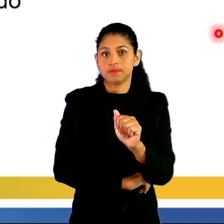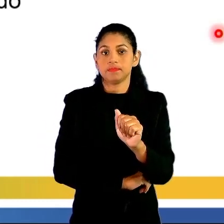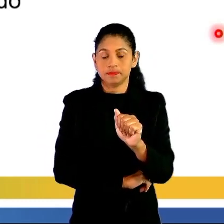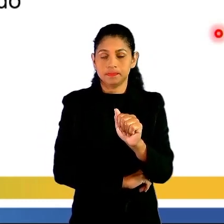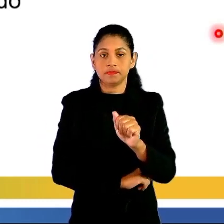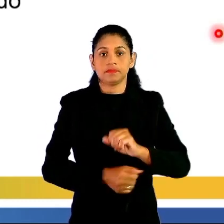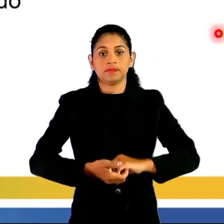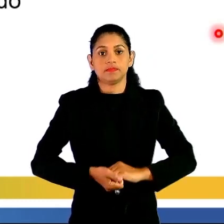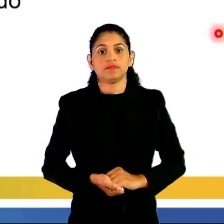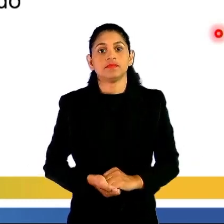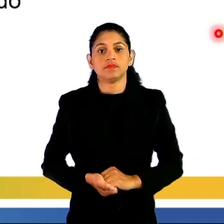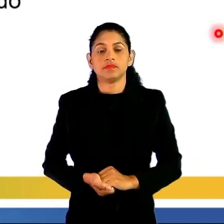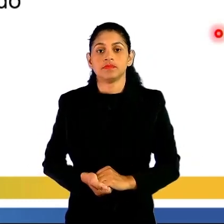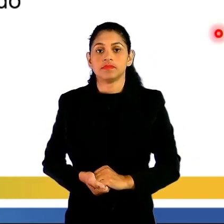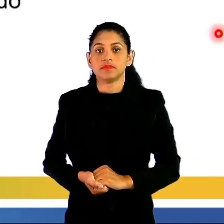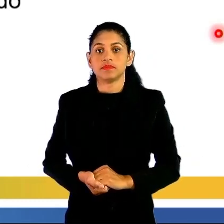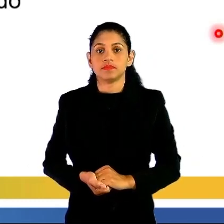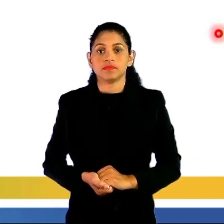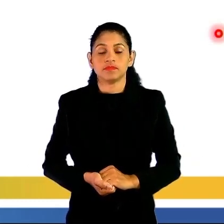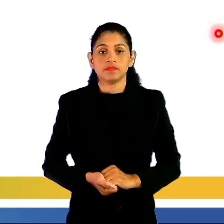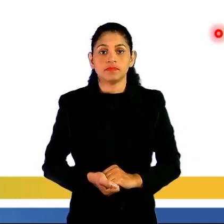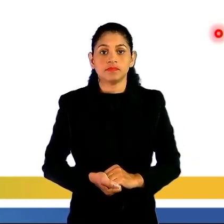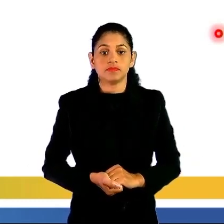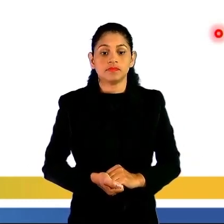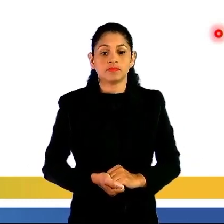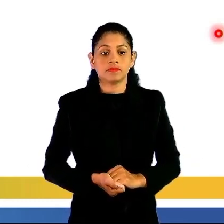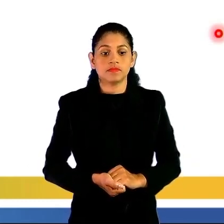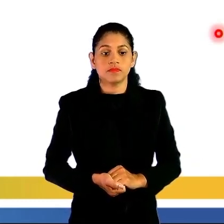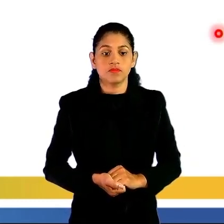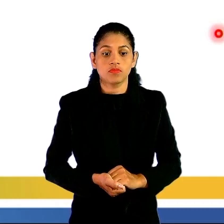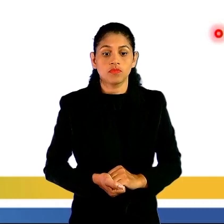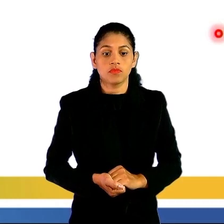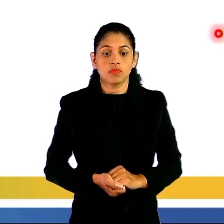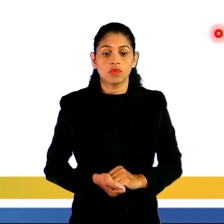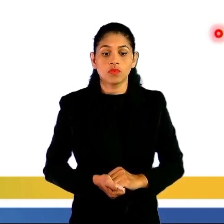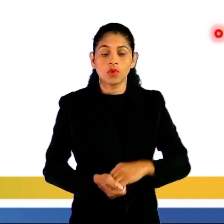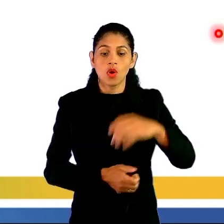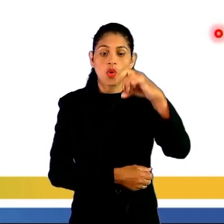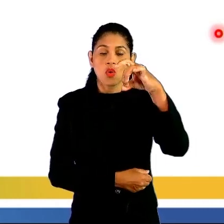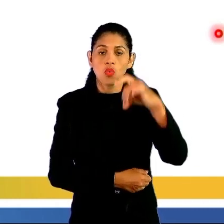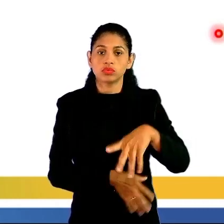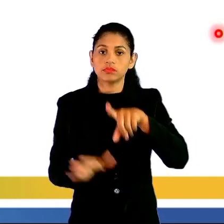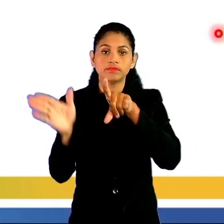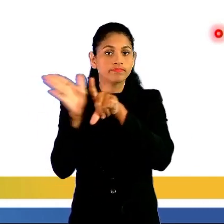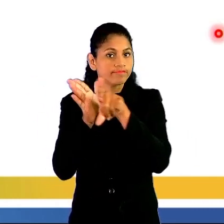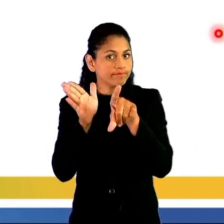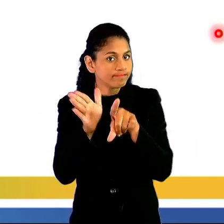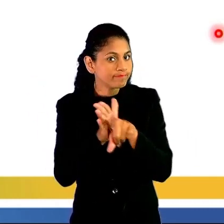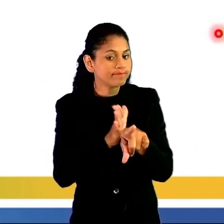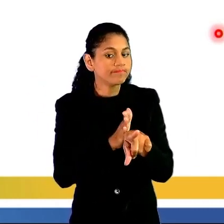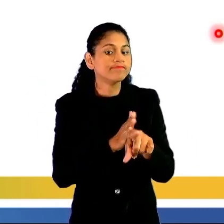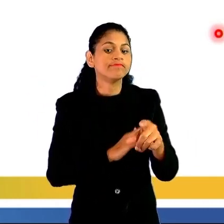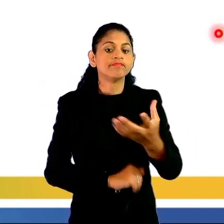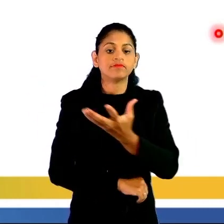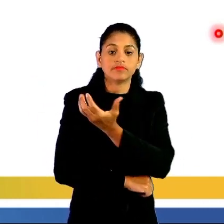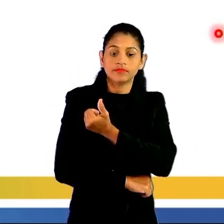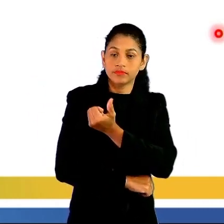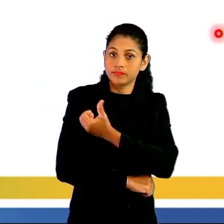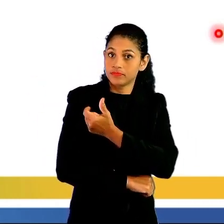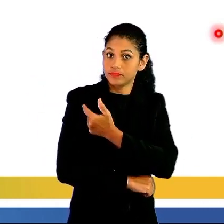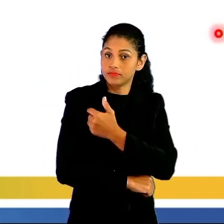A, ok? E vamos para a nossa última questão da nossa aula de hoje.